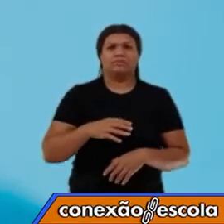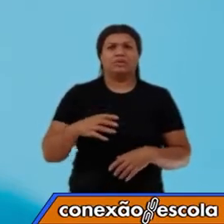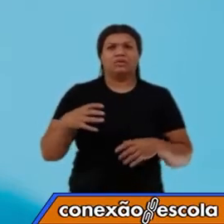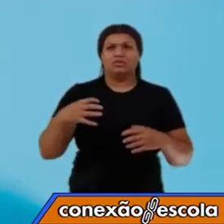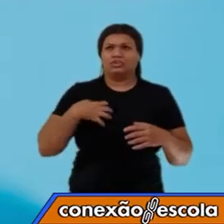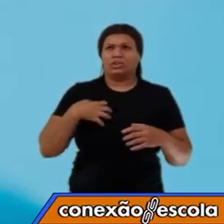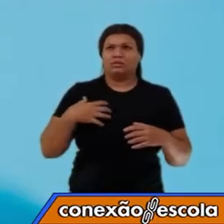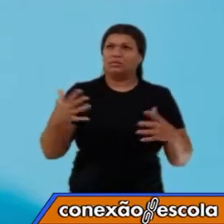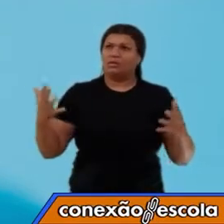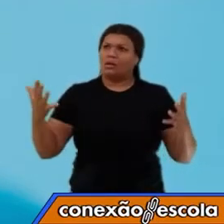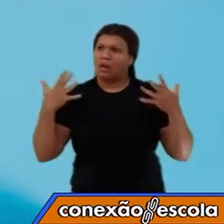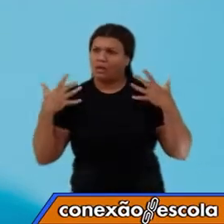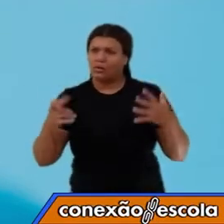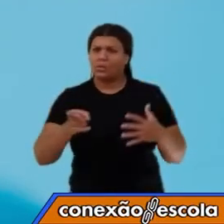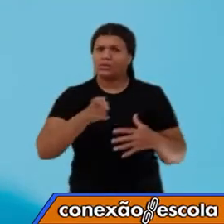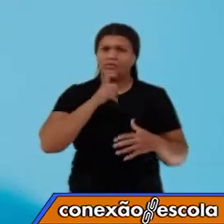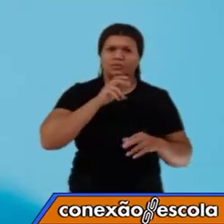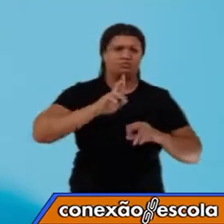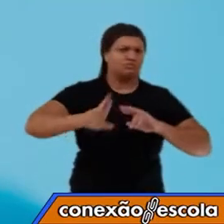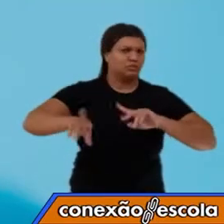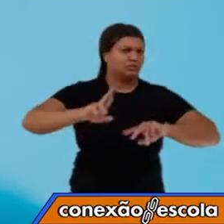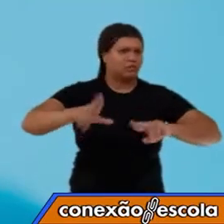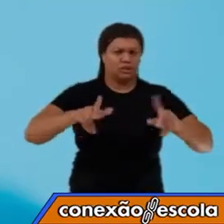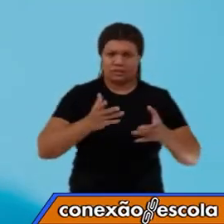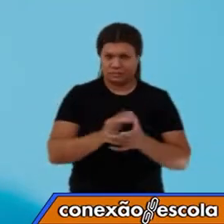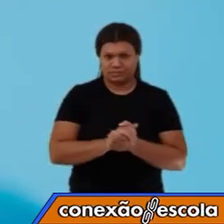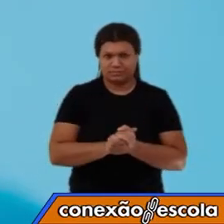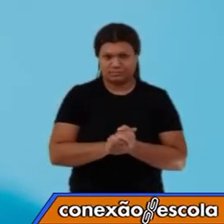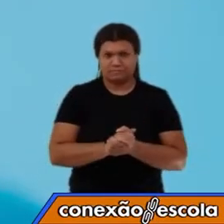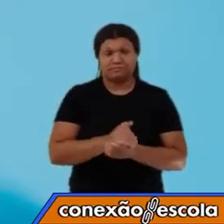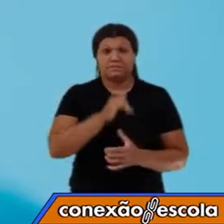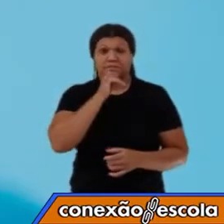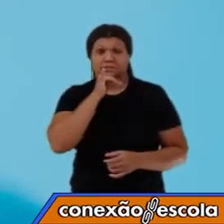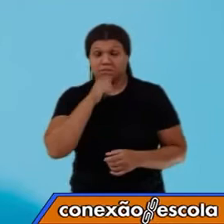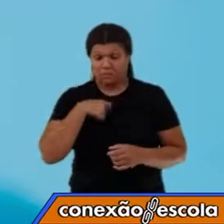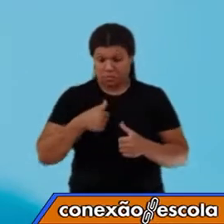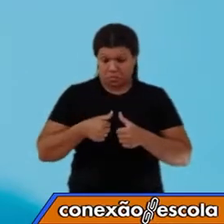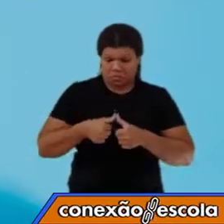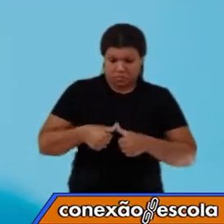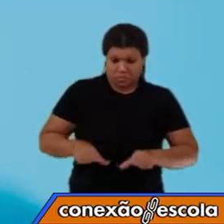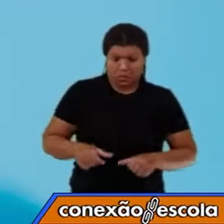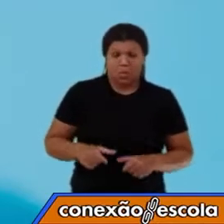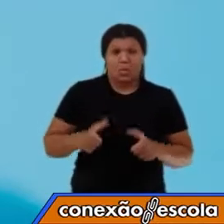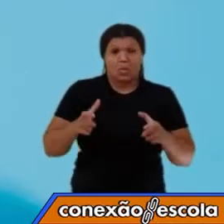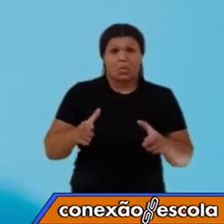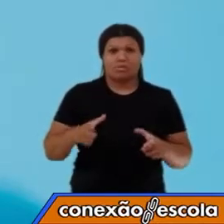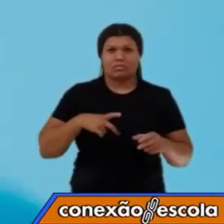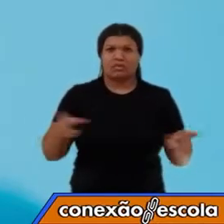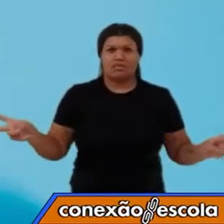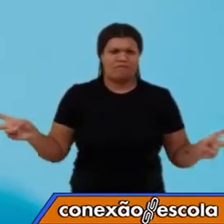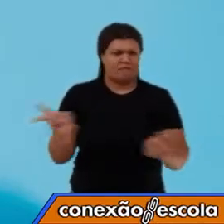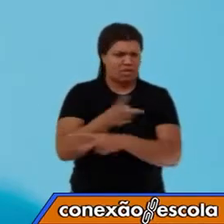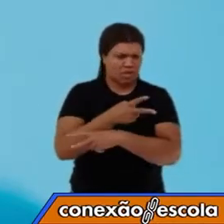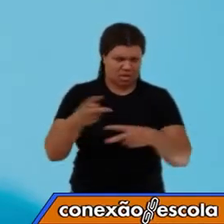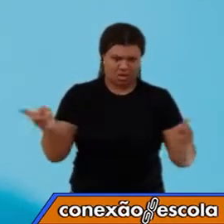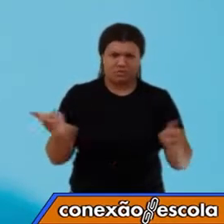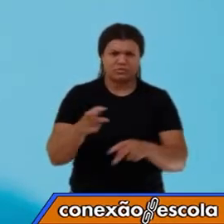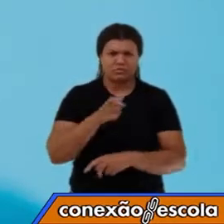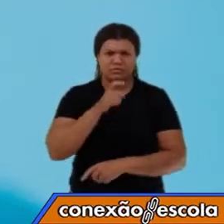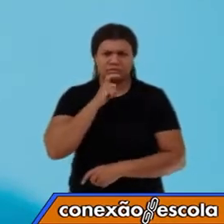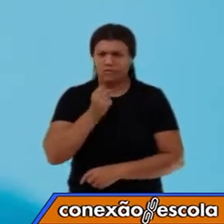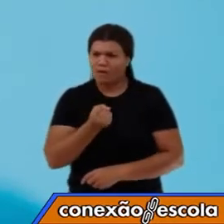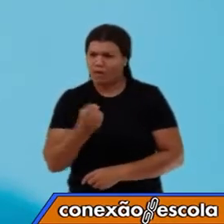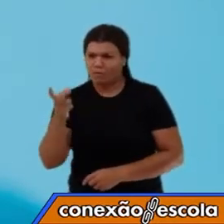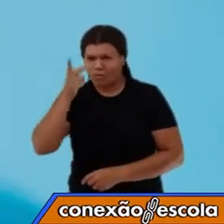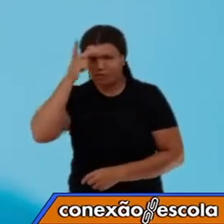ambiente de diferentes formas. Nós estamos em uma dada localidade, começa um vento mais frio, algumas